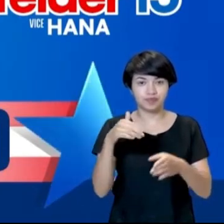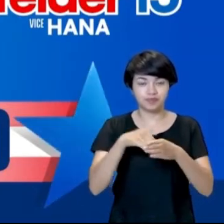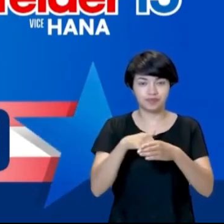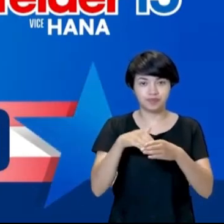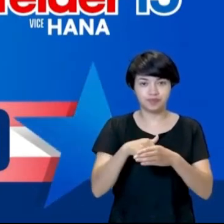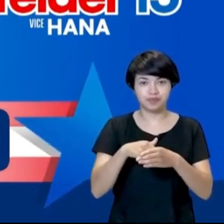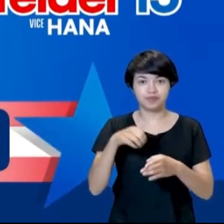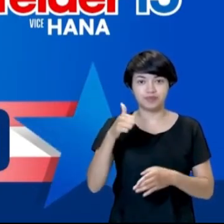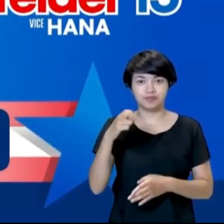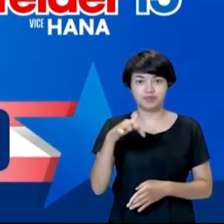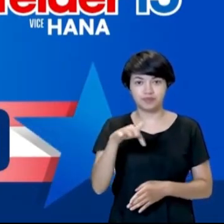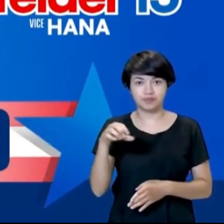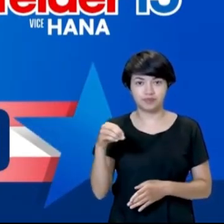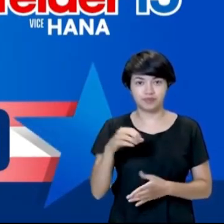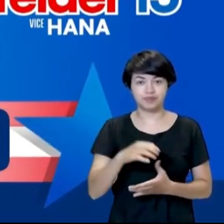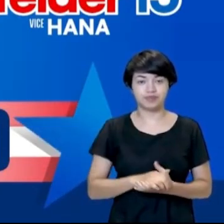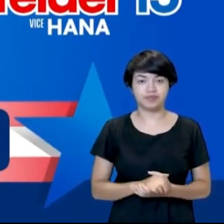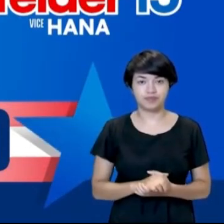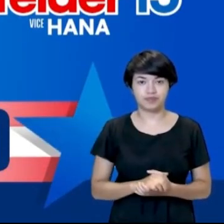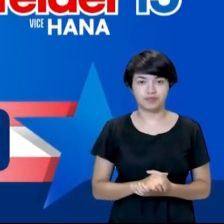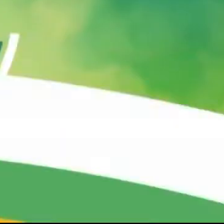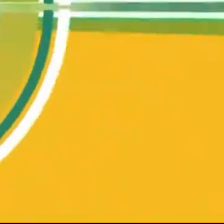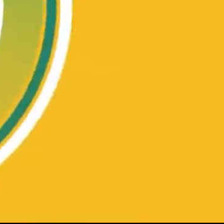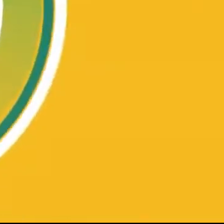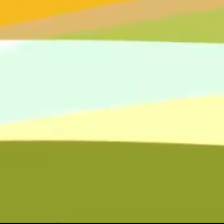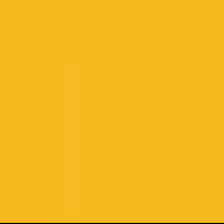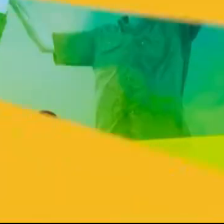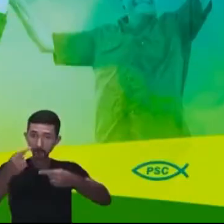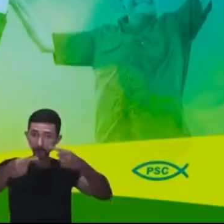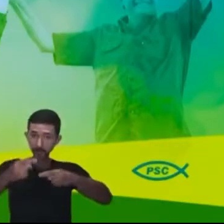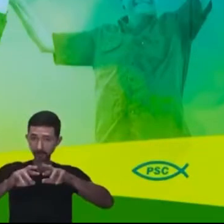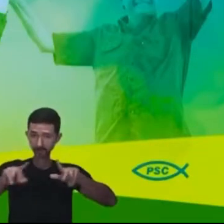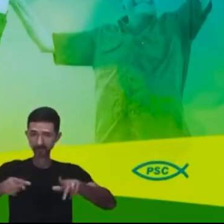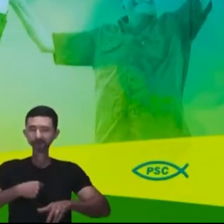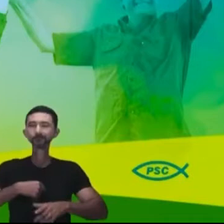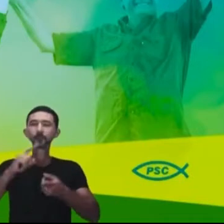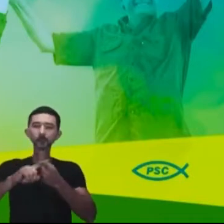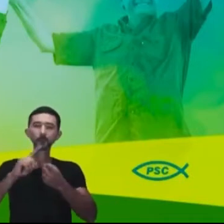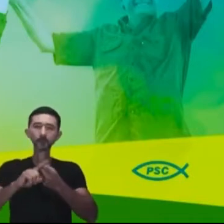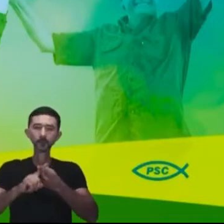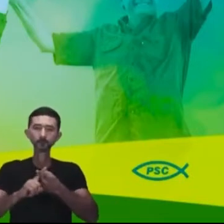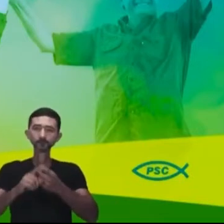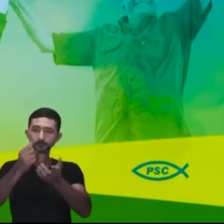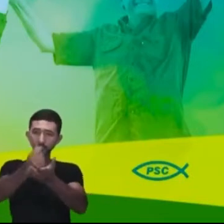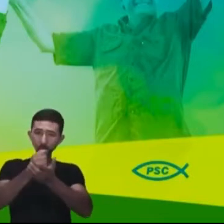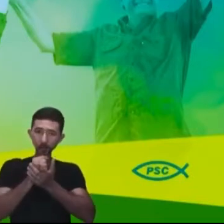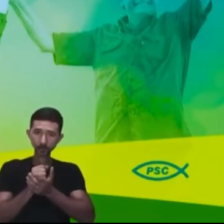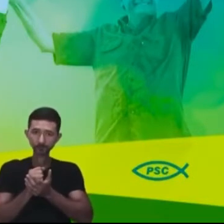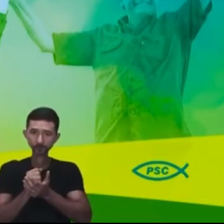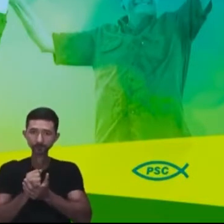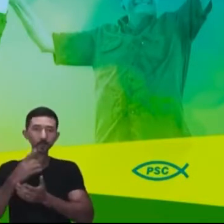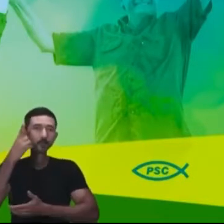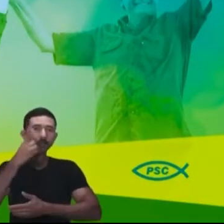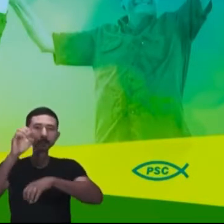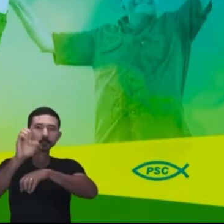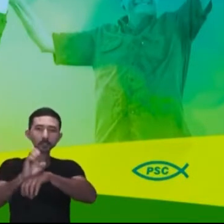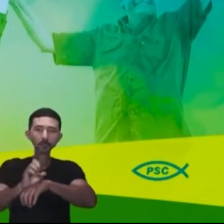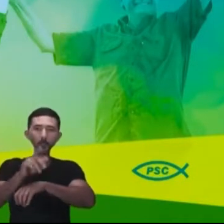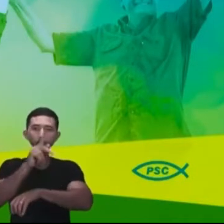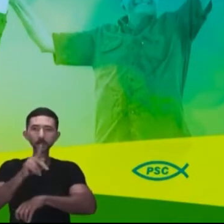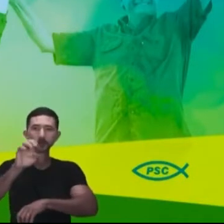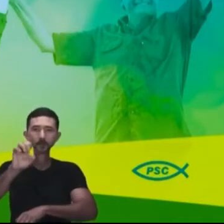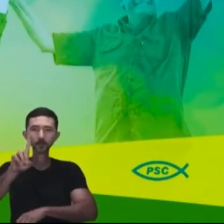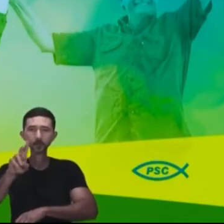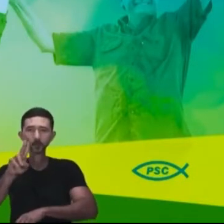Conto com o seu voto, doutor João Rodrigues, 15700. Você quer uma política diferente? Eu também. Conto com o seu apoio.